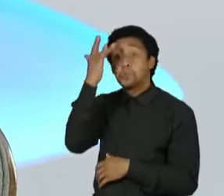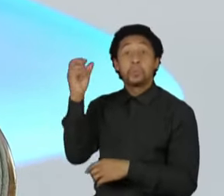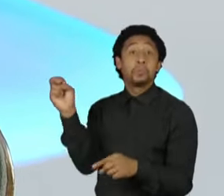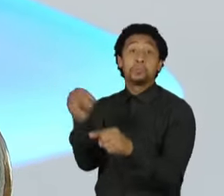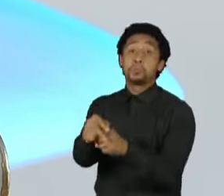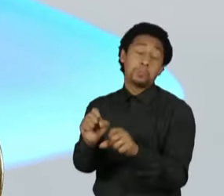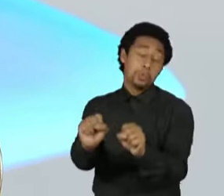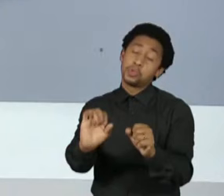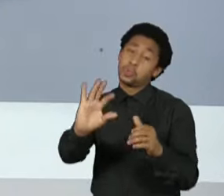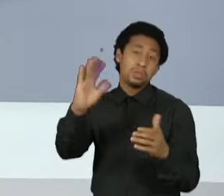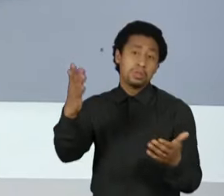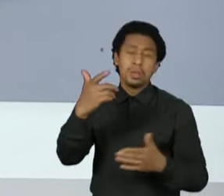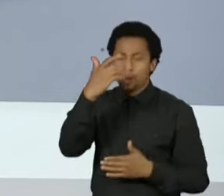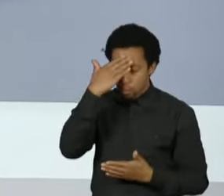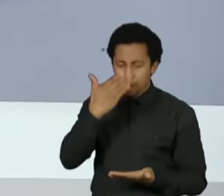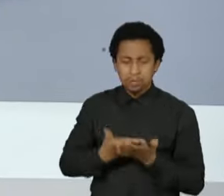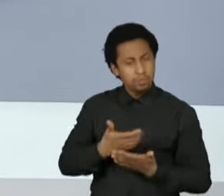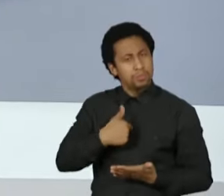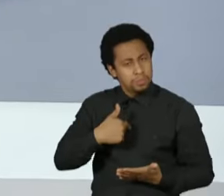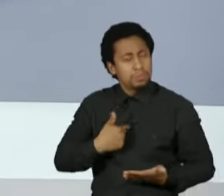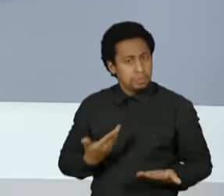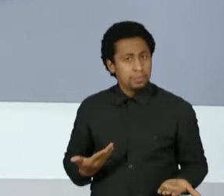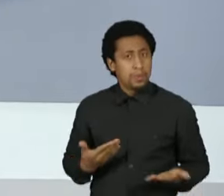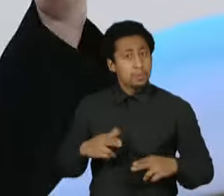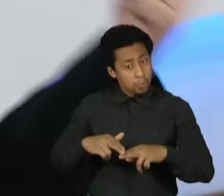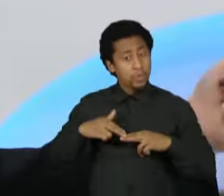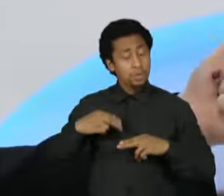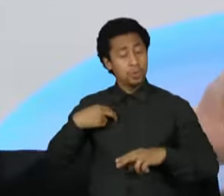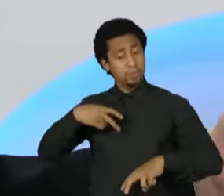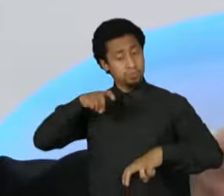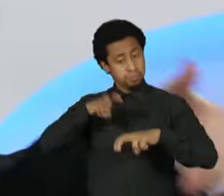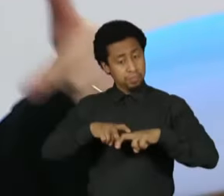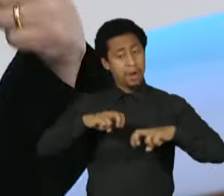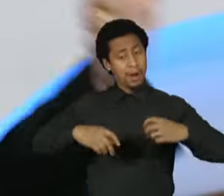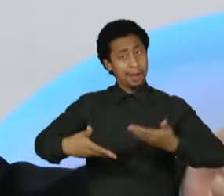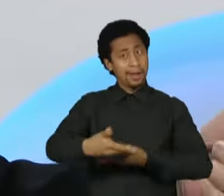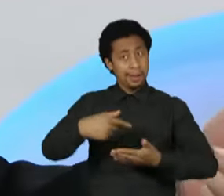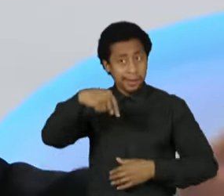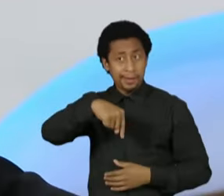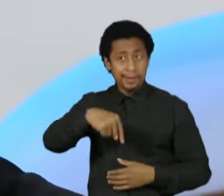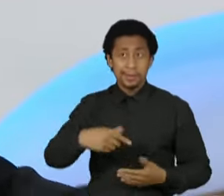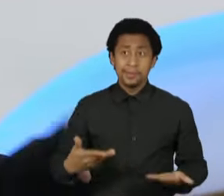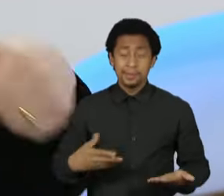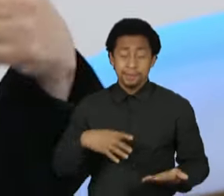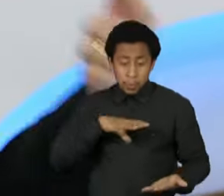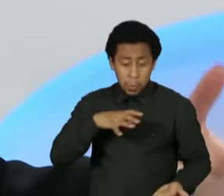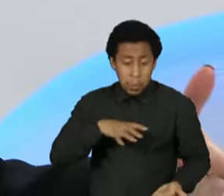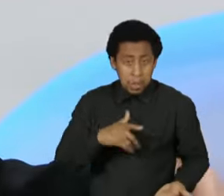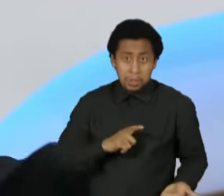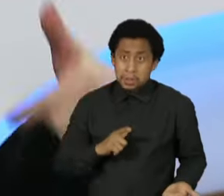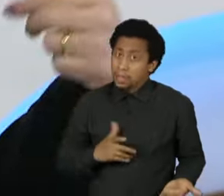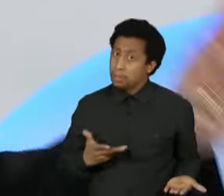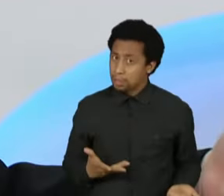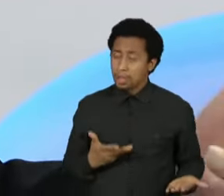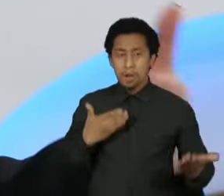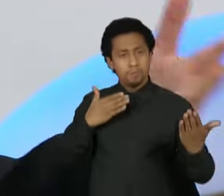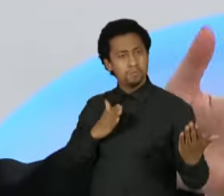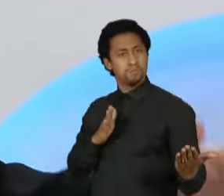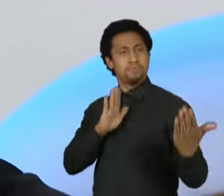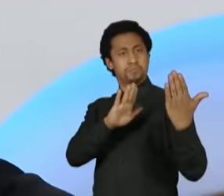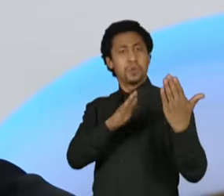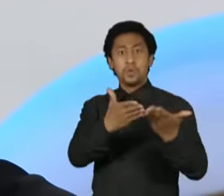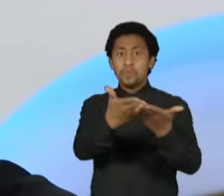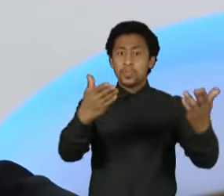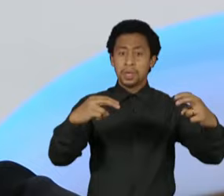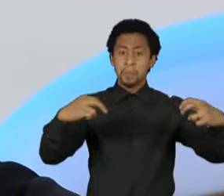não acreditasse na minha candidatura, eu não estaria aqui. Eu não seria tão resiliente, tão corajosa de ter enfrentado todos esses